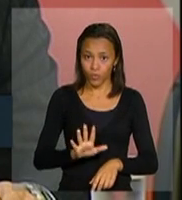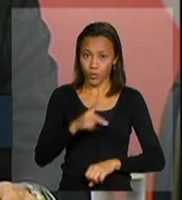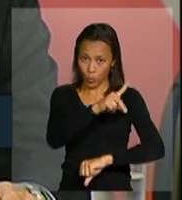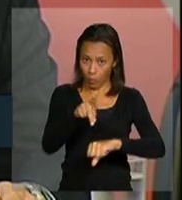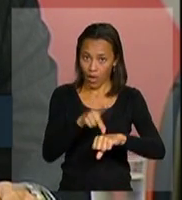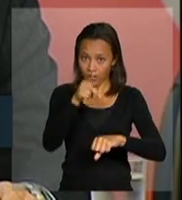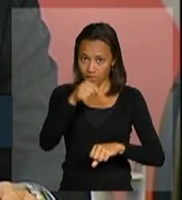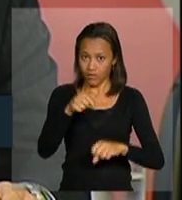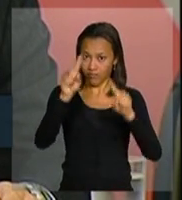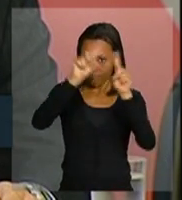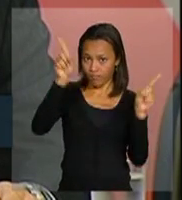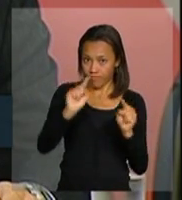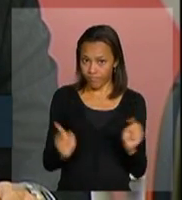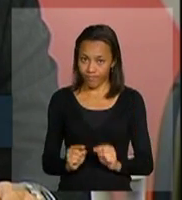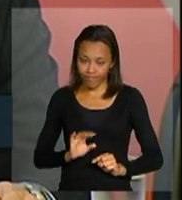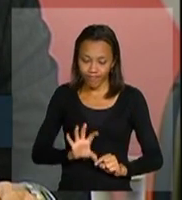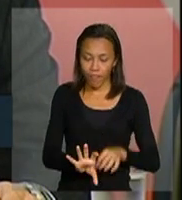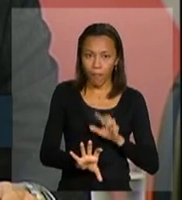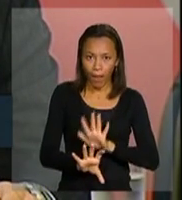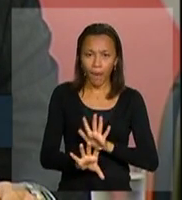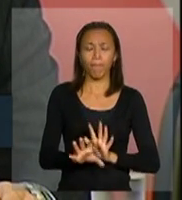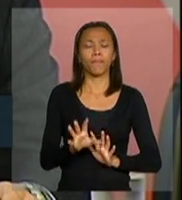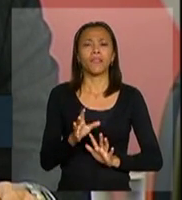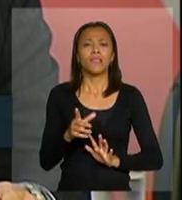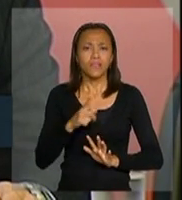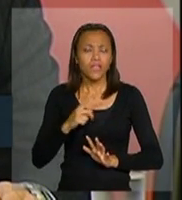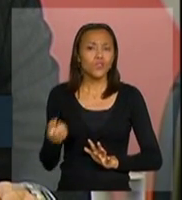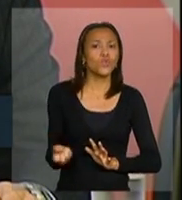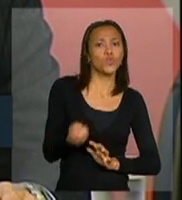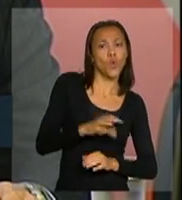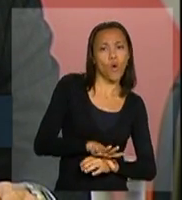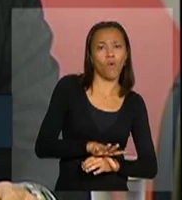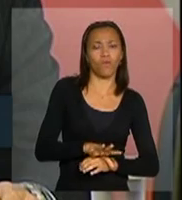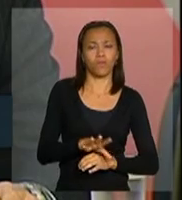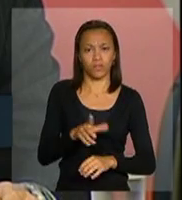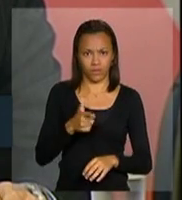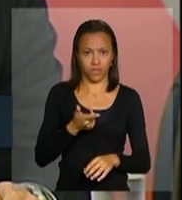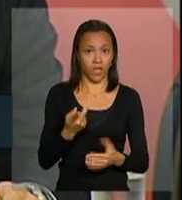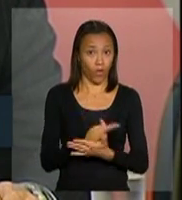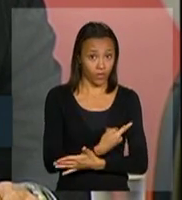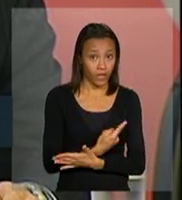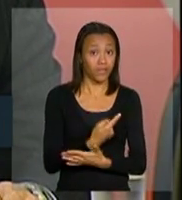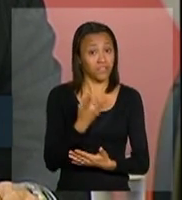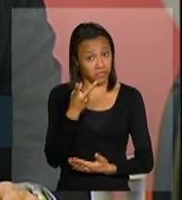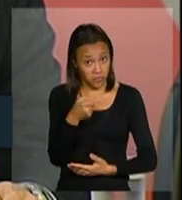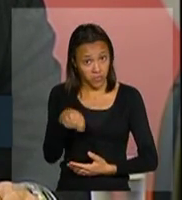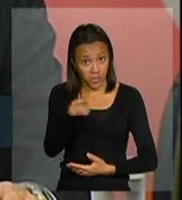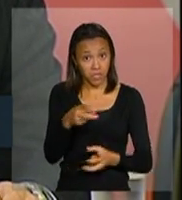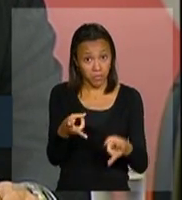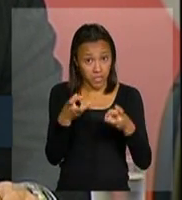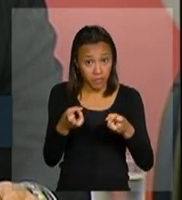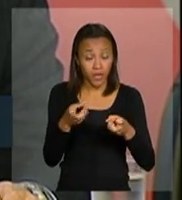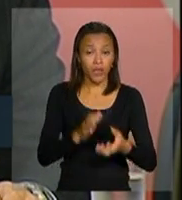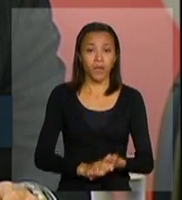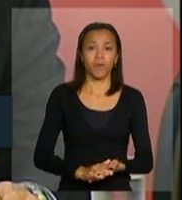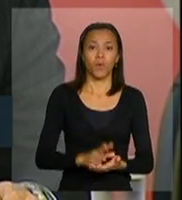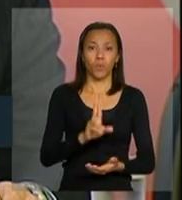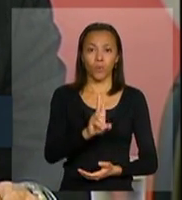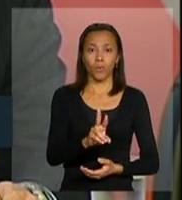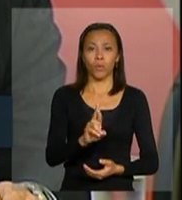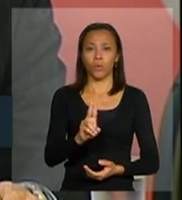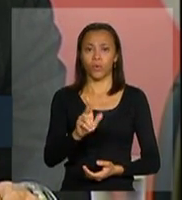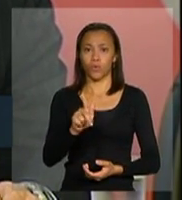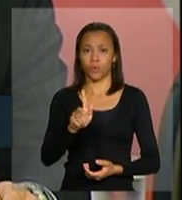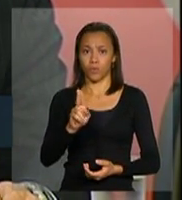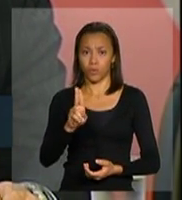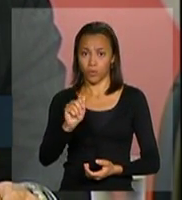em relação, não só, sobretudo, aos casos novos, os públicos acometidos. Vocês perceberam que o Uruguai também, eu e